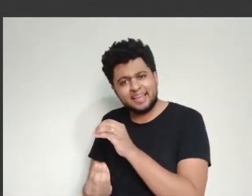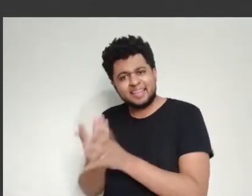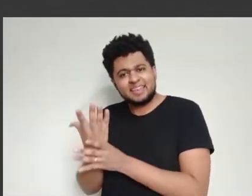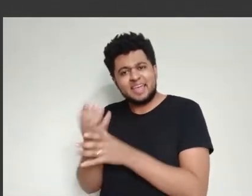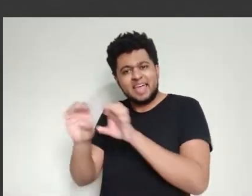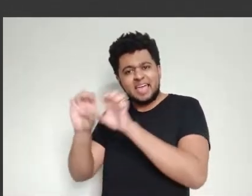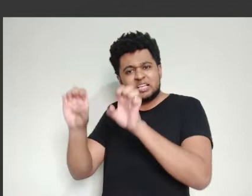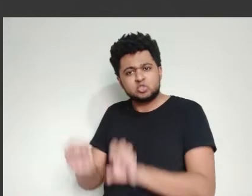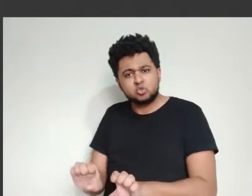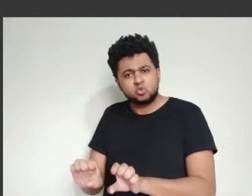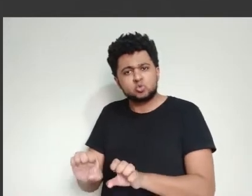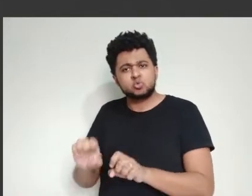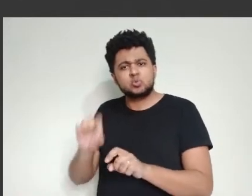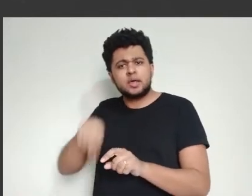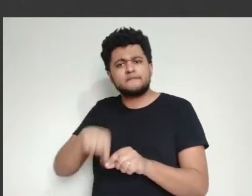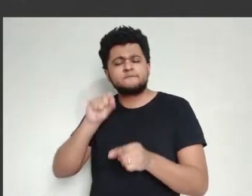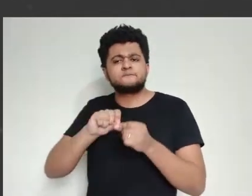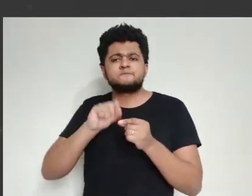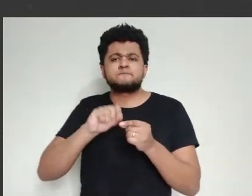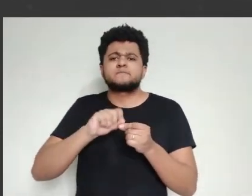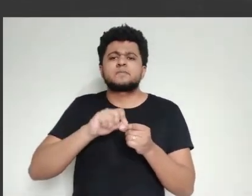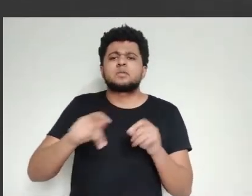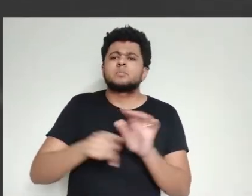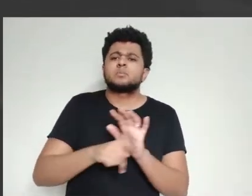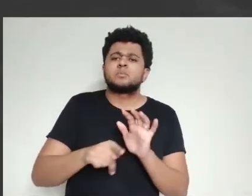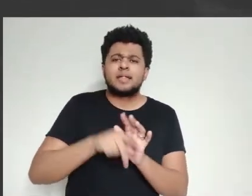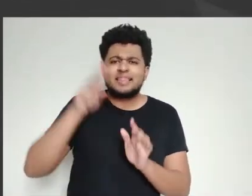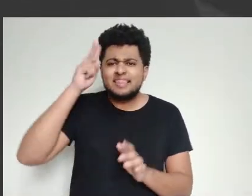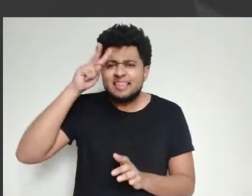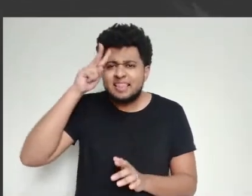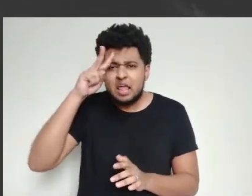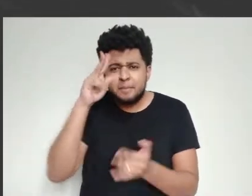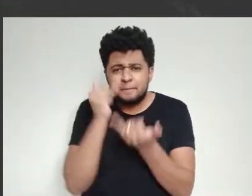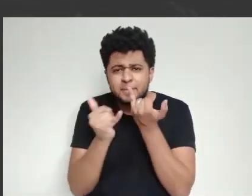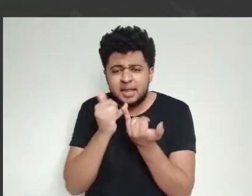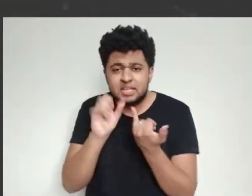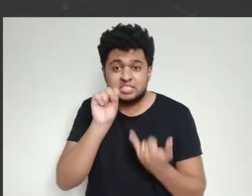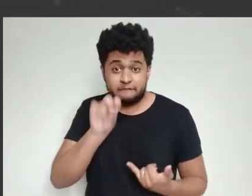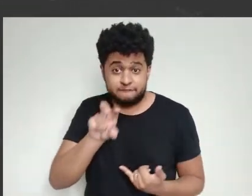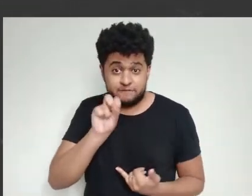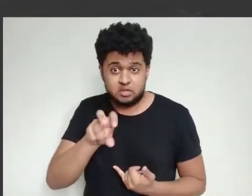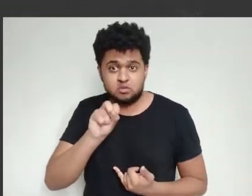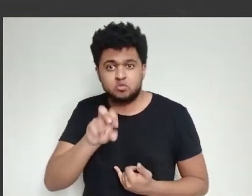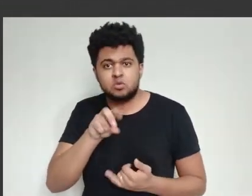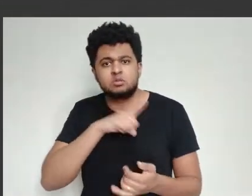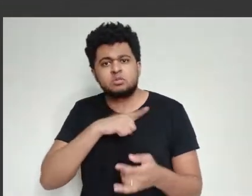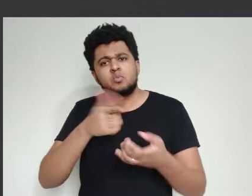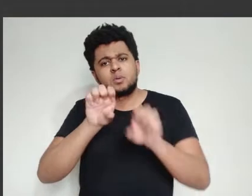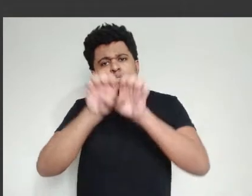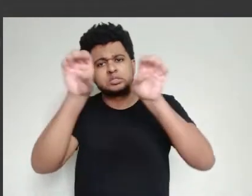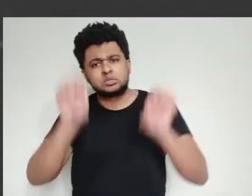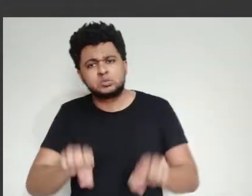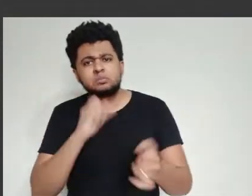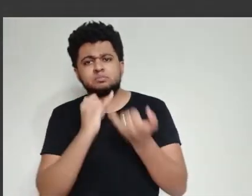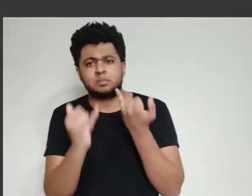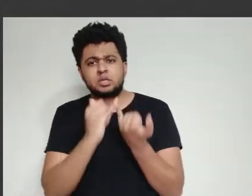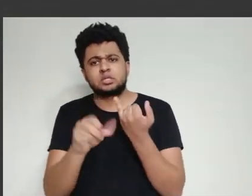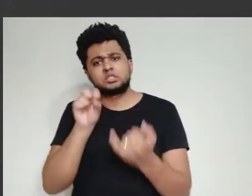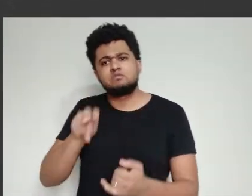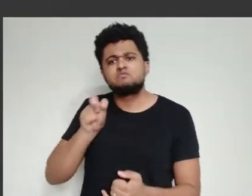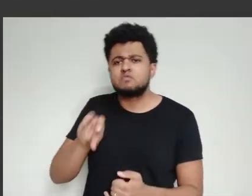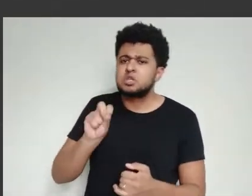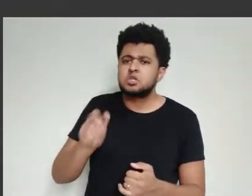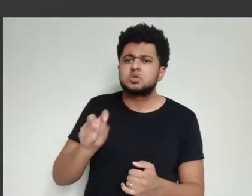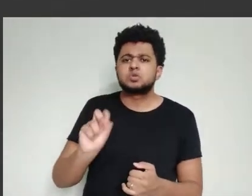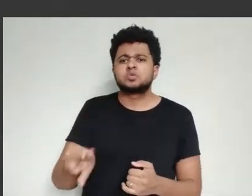exemplo. A gente tem vacinas chamadas de VLP. O que é VLP? É você